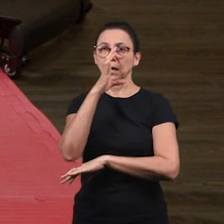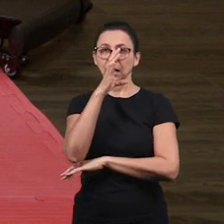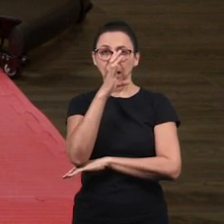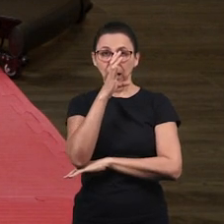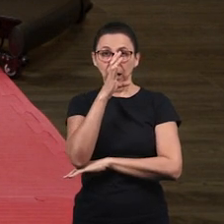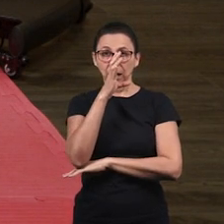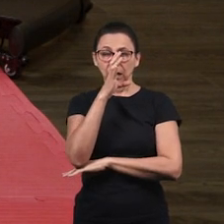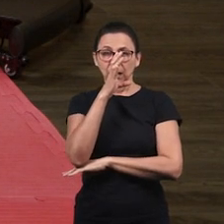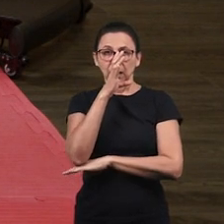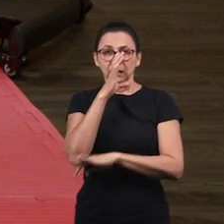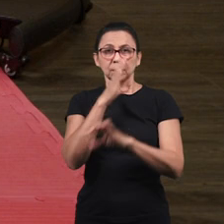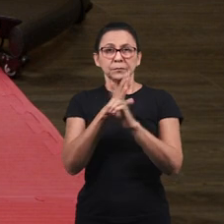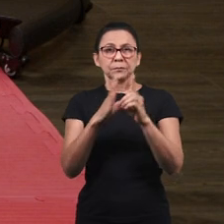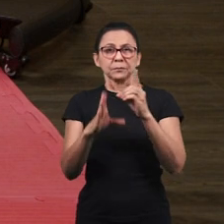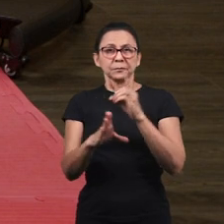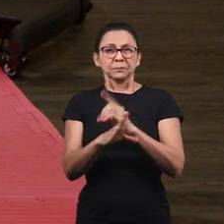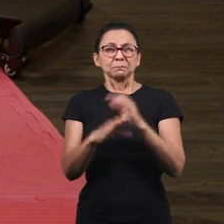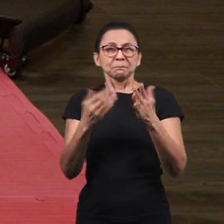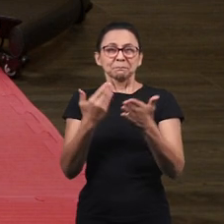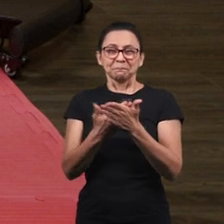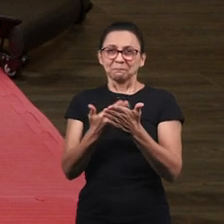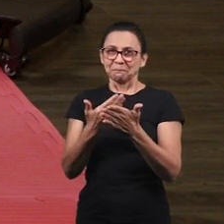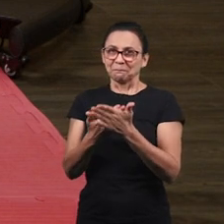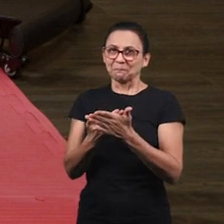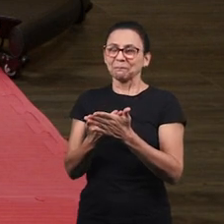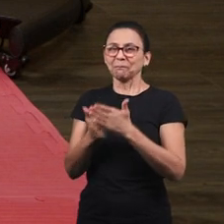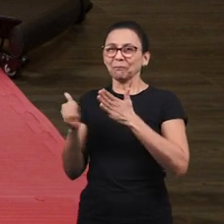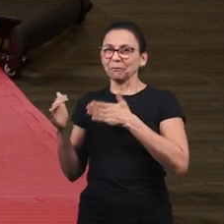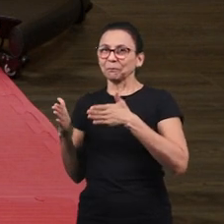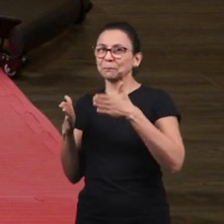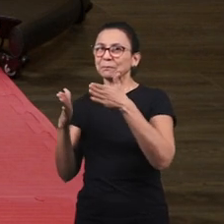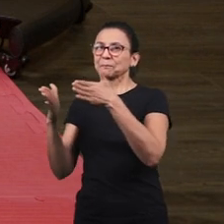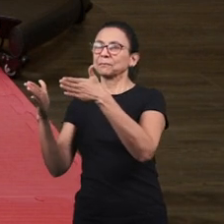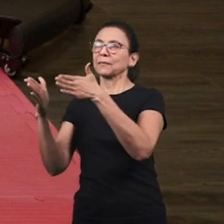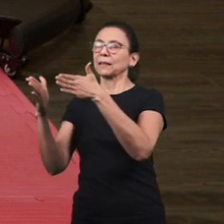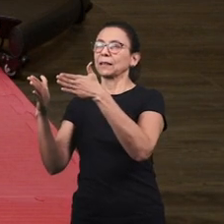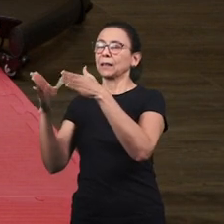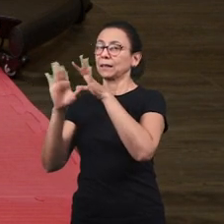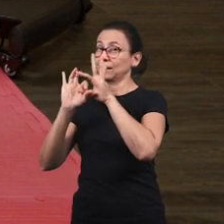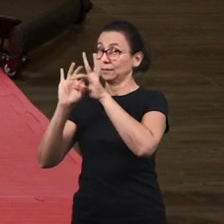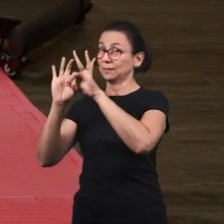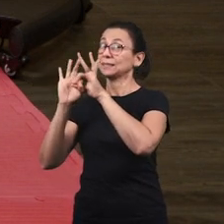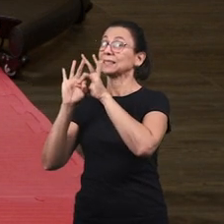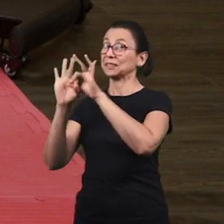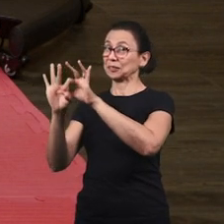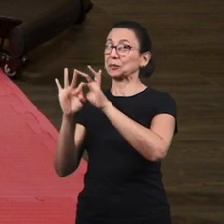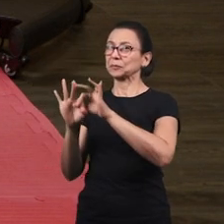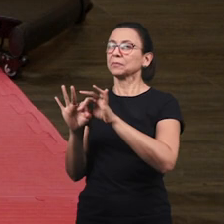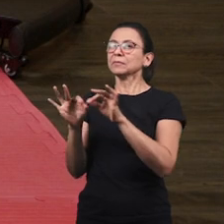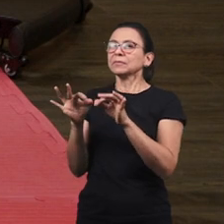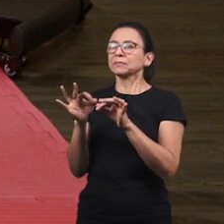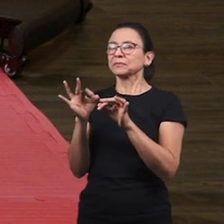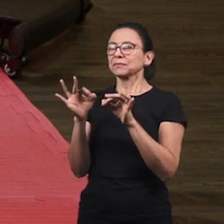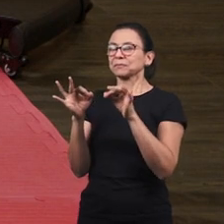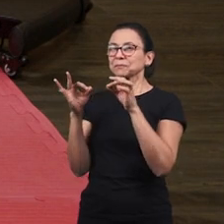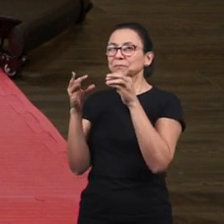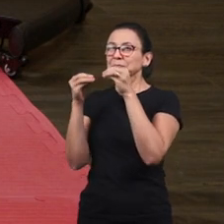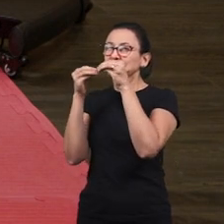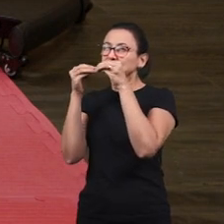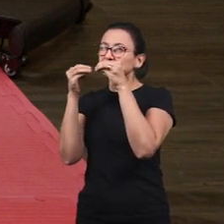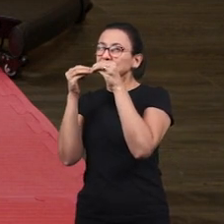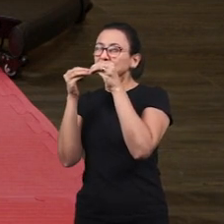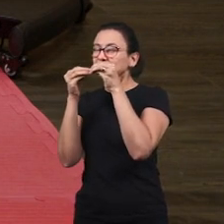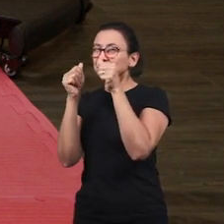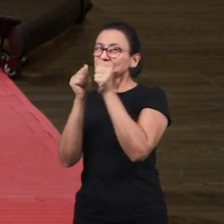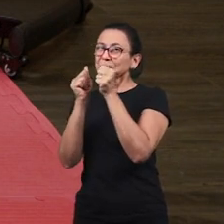as aulinhas Porque assim nós vamos estar andando com Deus Quando a gente anda com Deus A gente fica pertinho de Deus